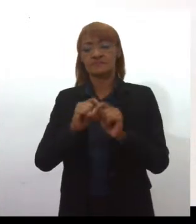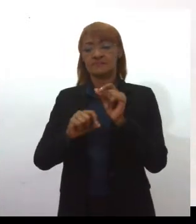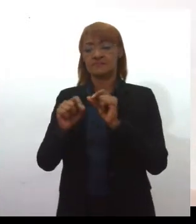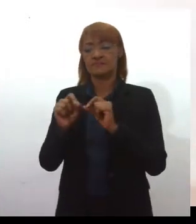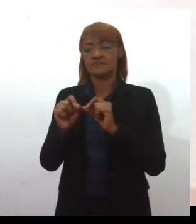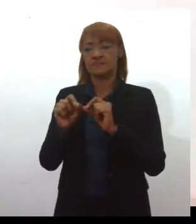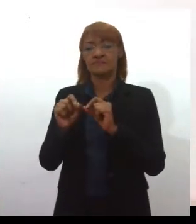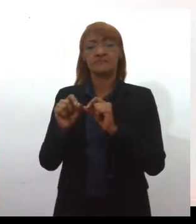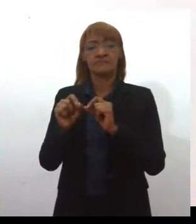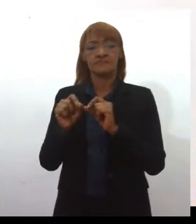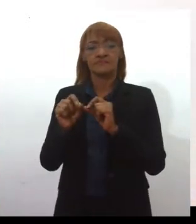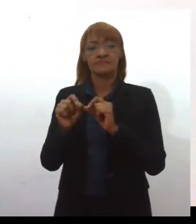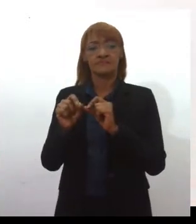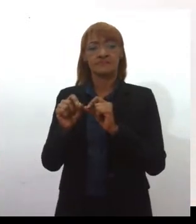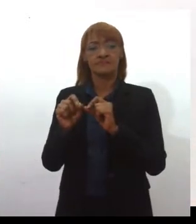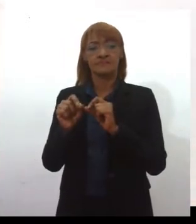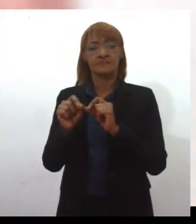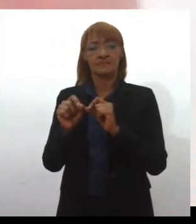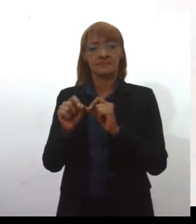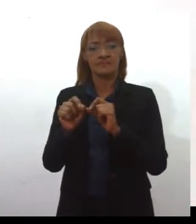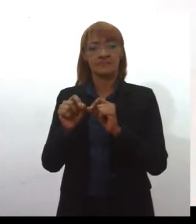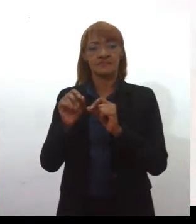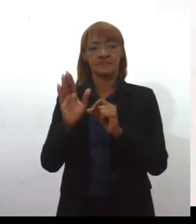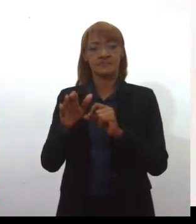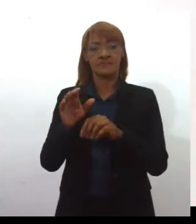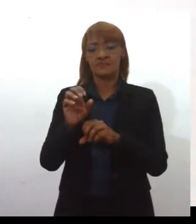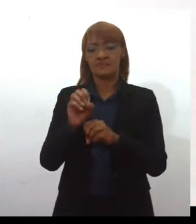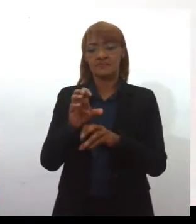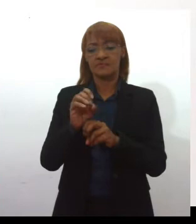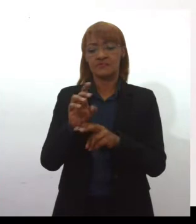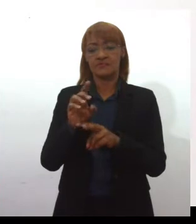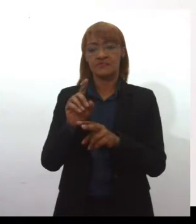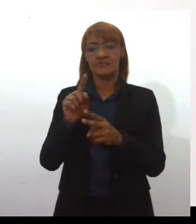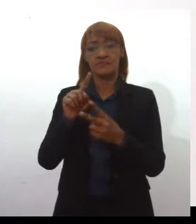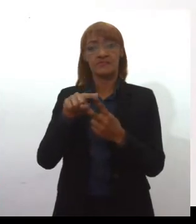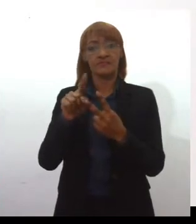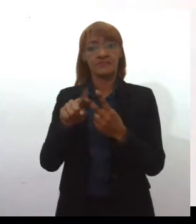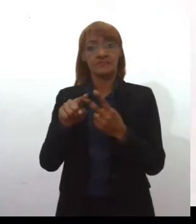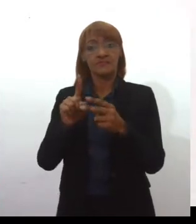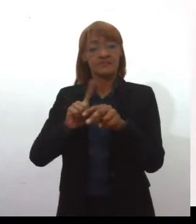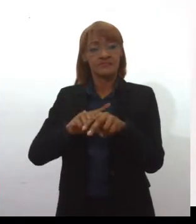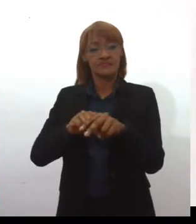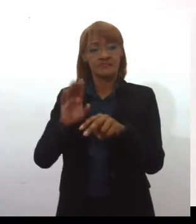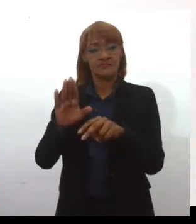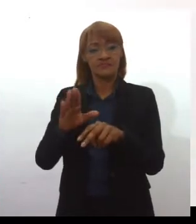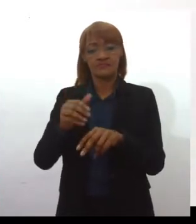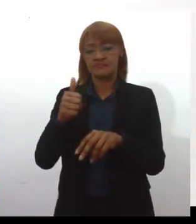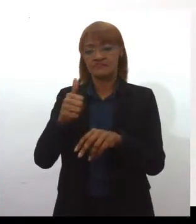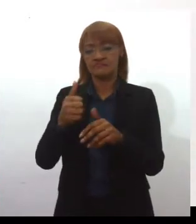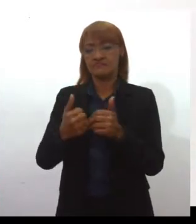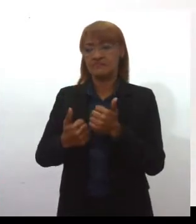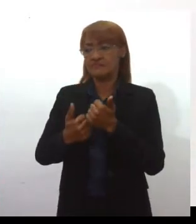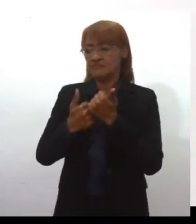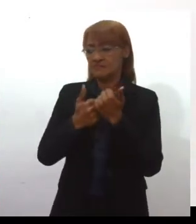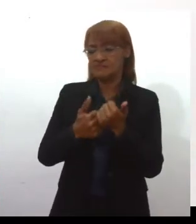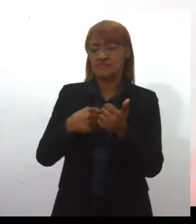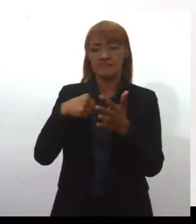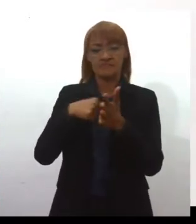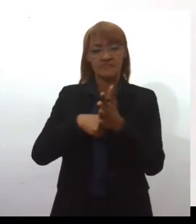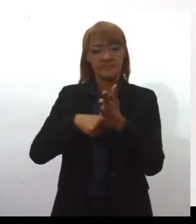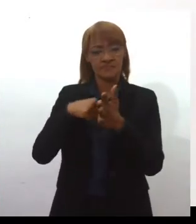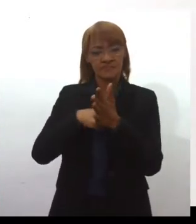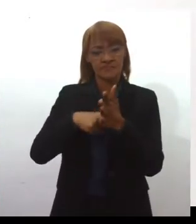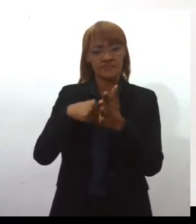a educação em dois aspectos. O primeiro, ela é uma defensora da